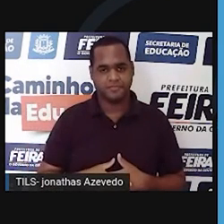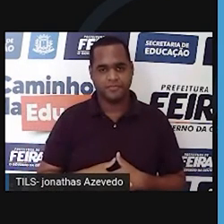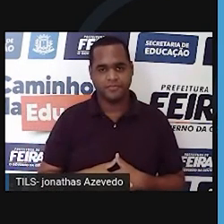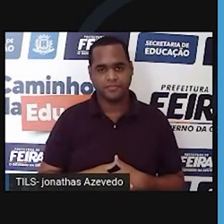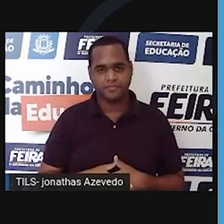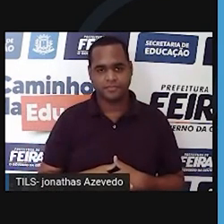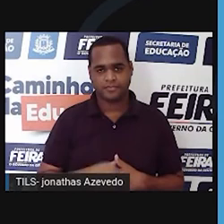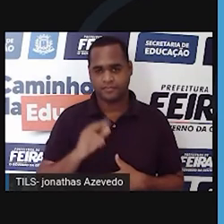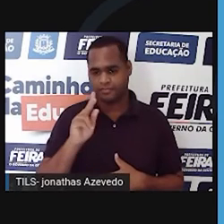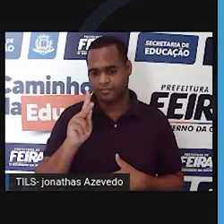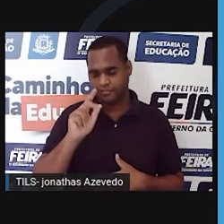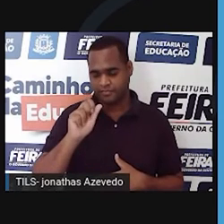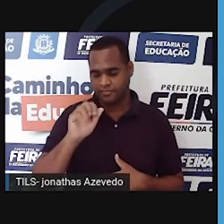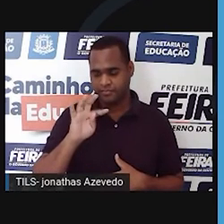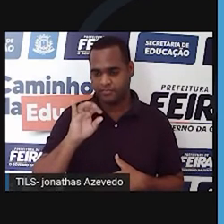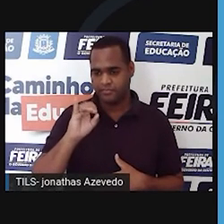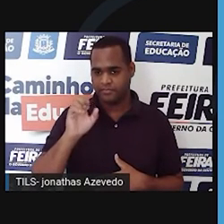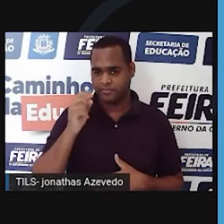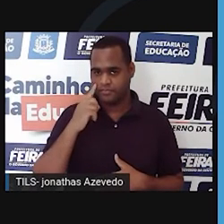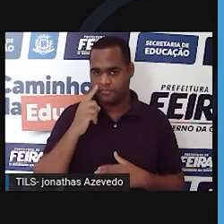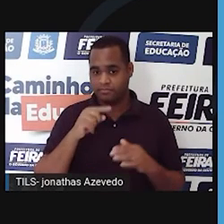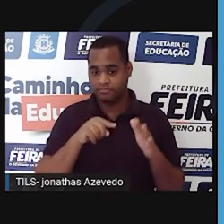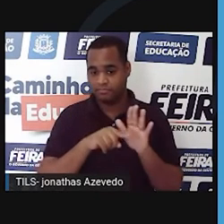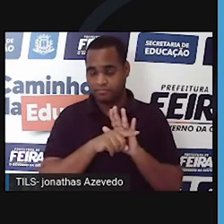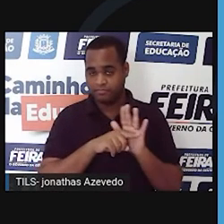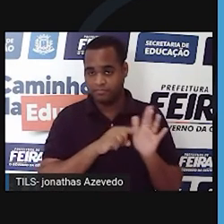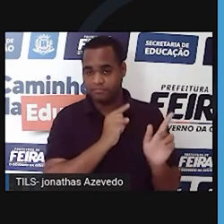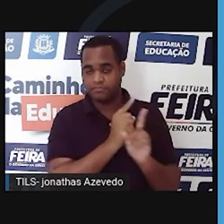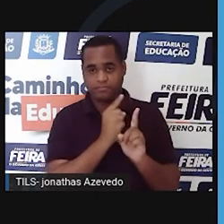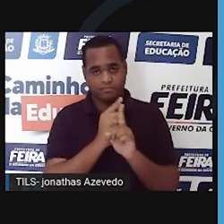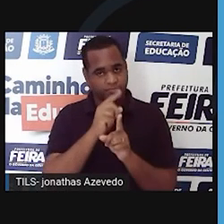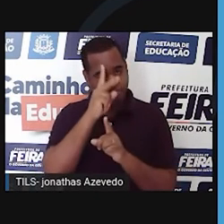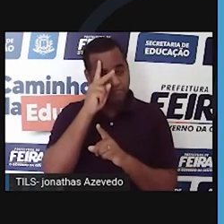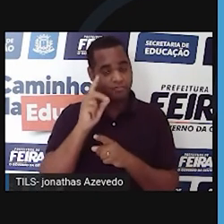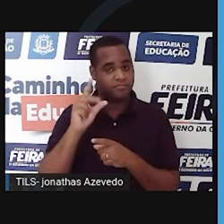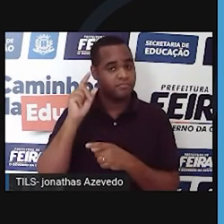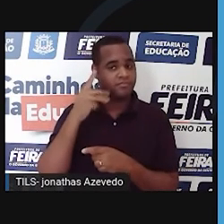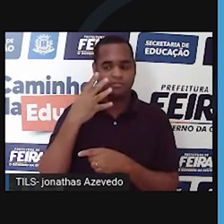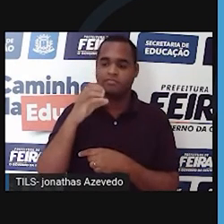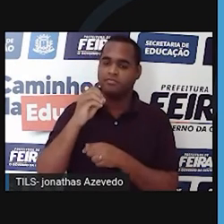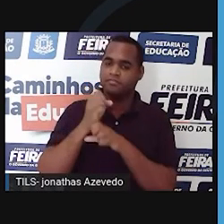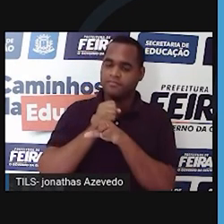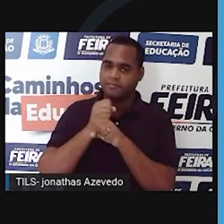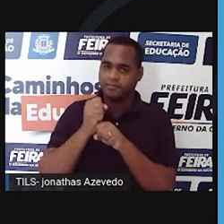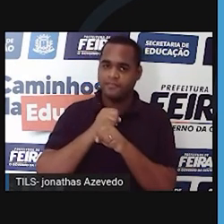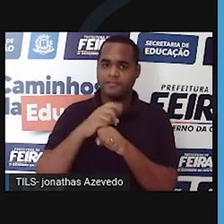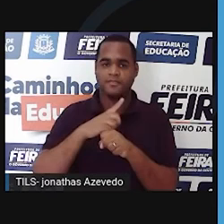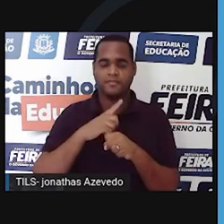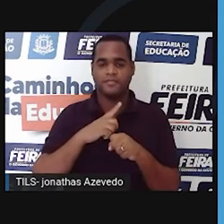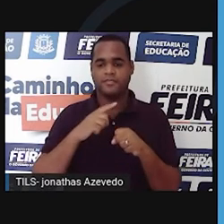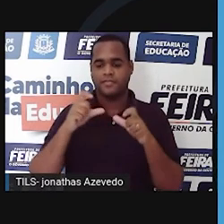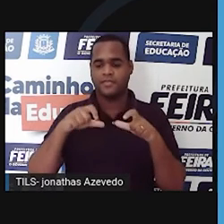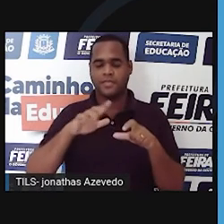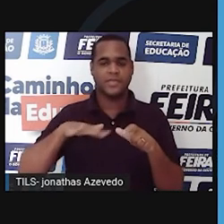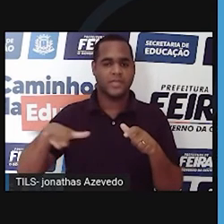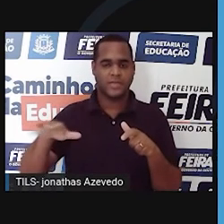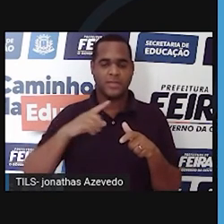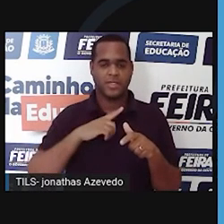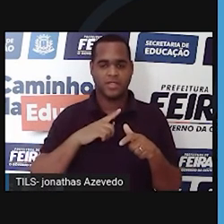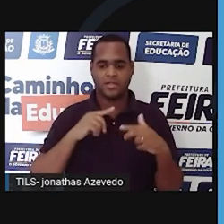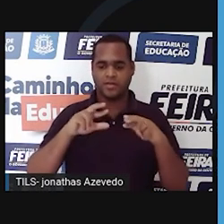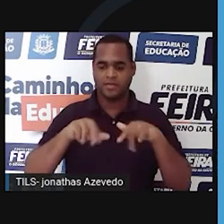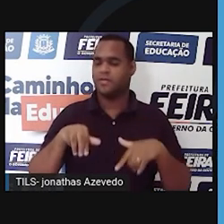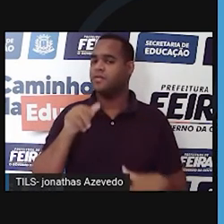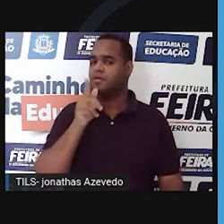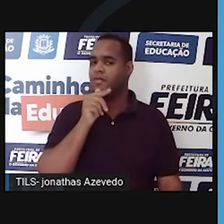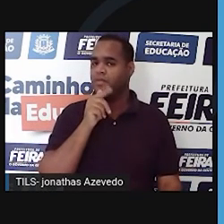Kátia diz que os registros históricos mostram que nos últimos 40 anos o Pantanal viveu um período com fartura de